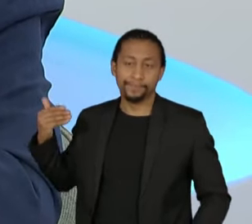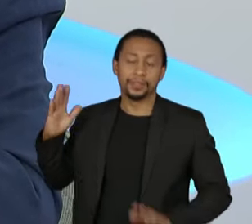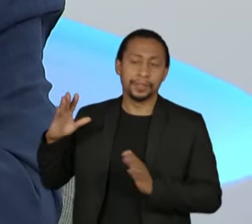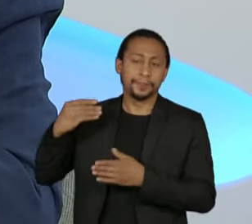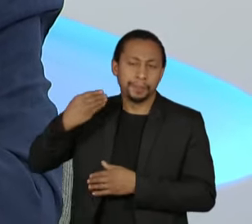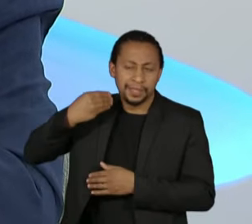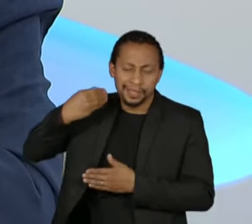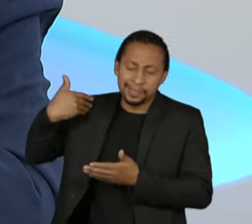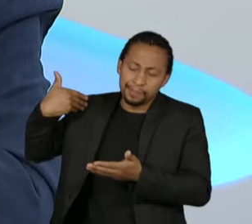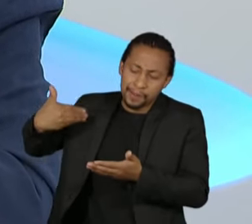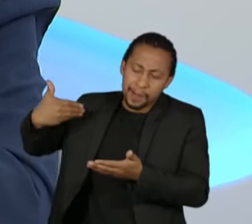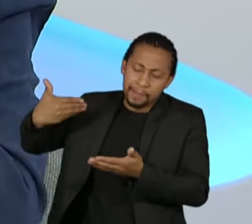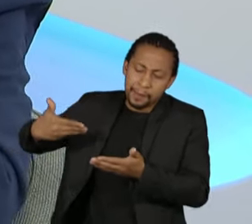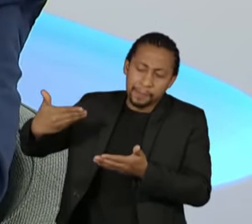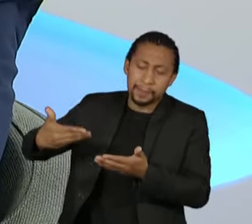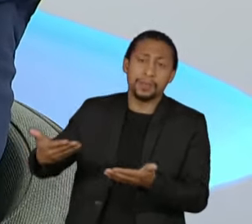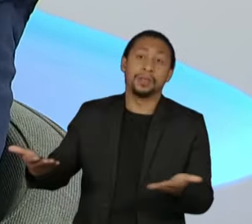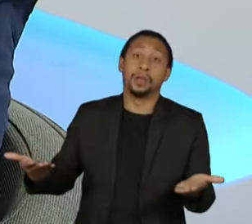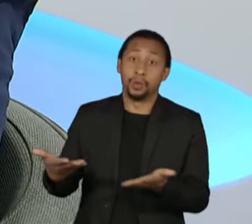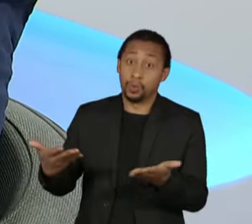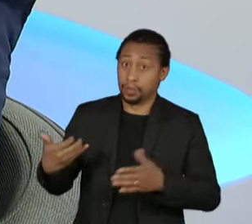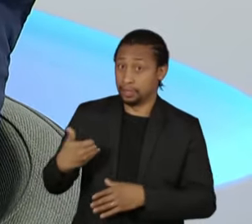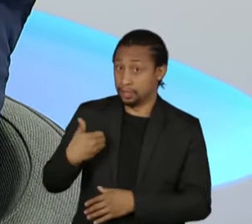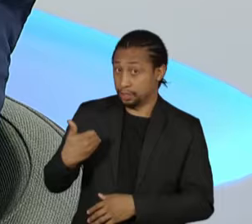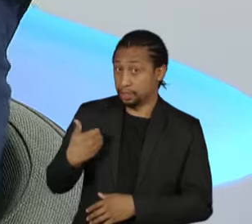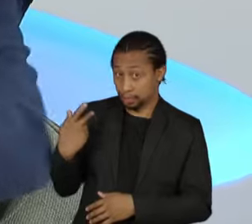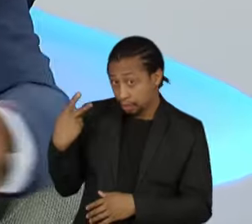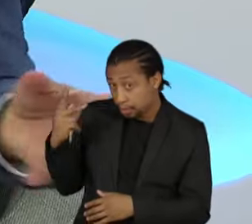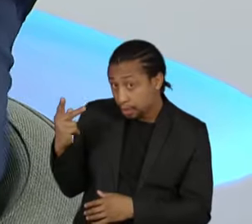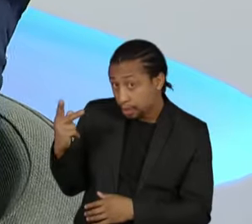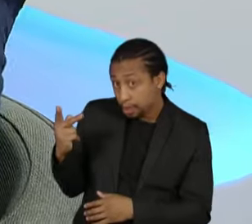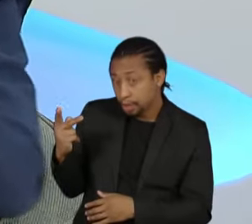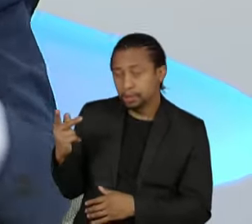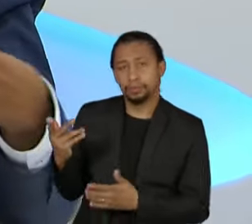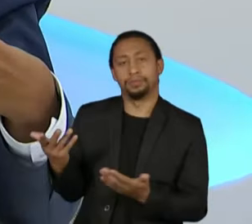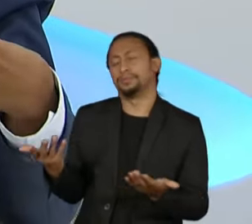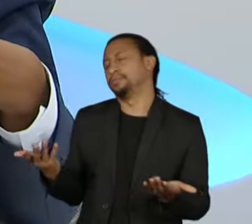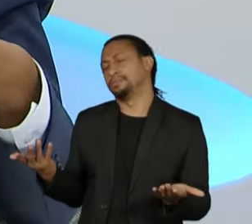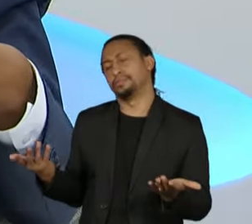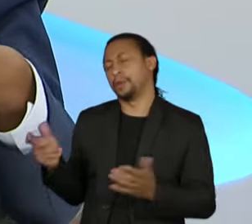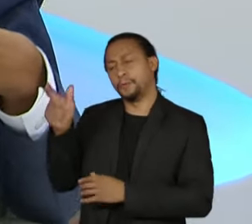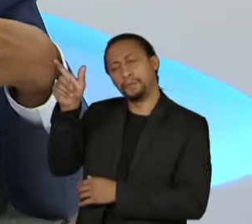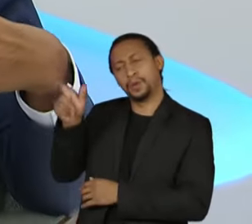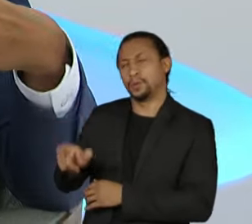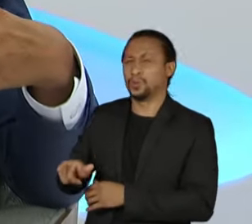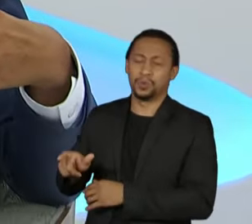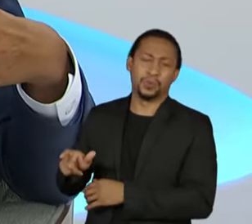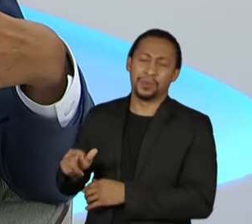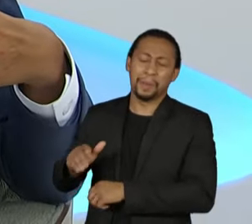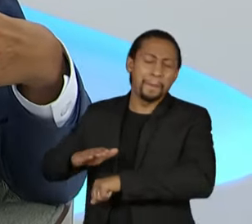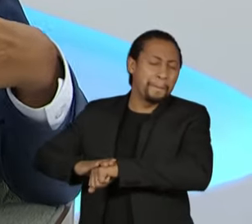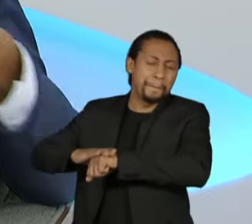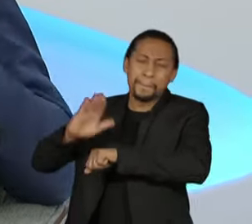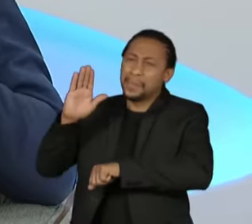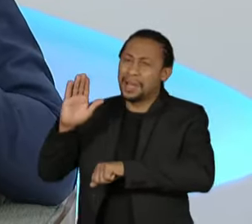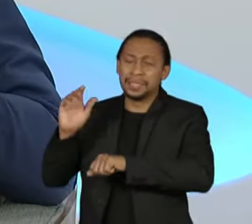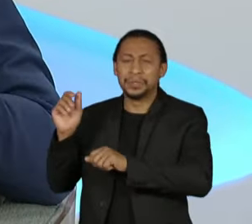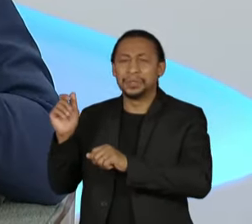que ele está. É uma pessoa que, mais do que qualquer um brasileiro ou brasileira,